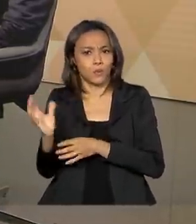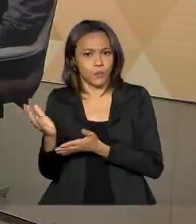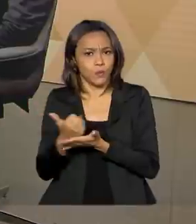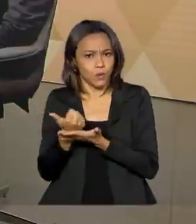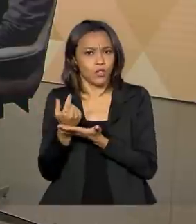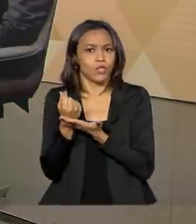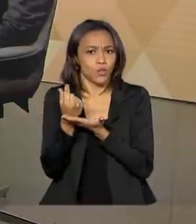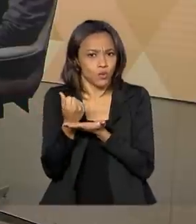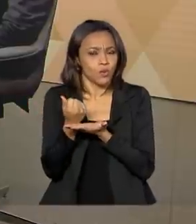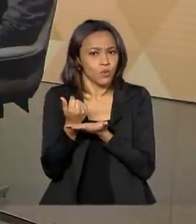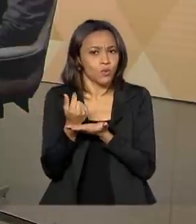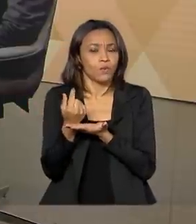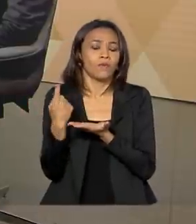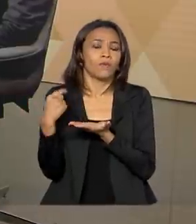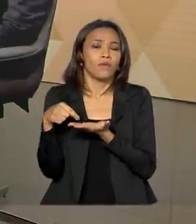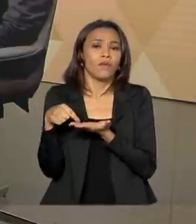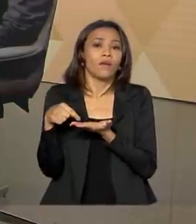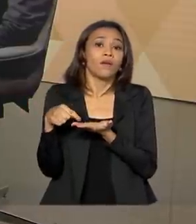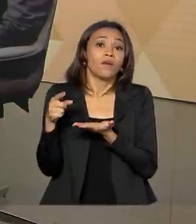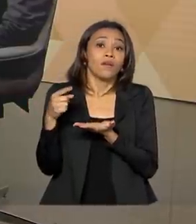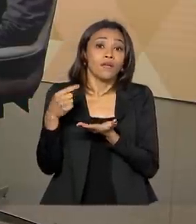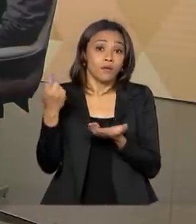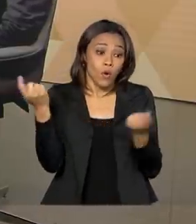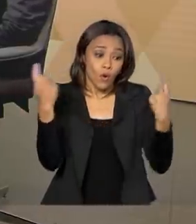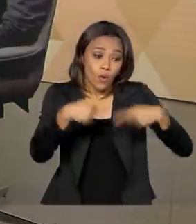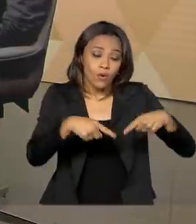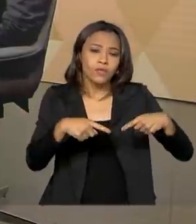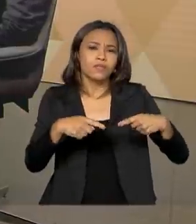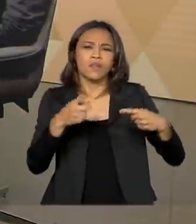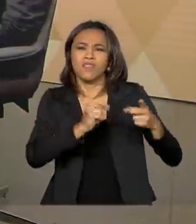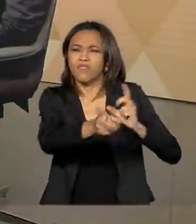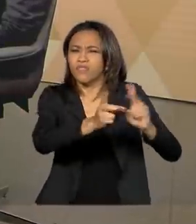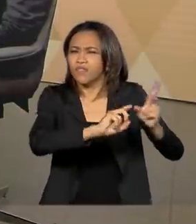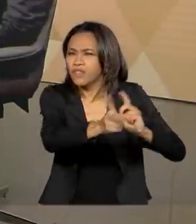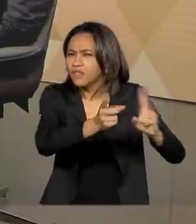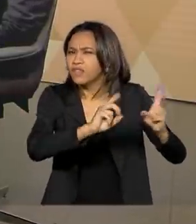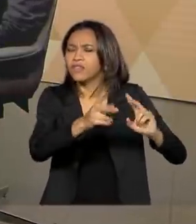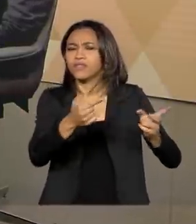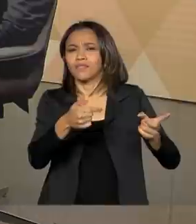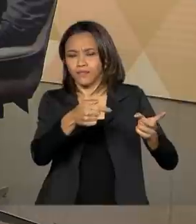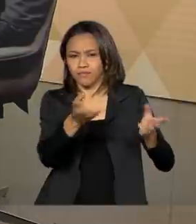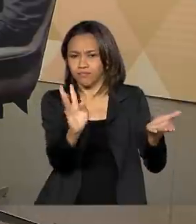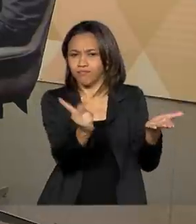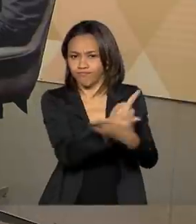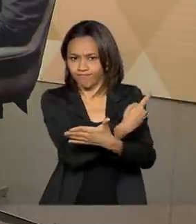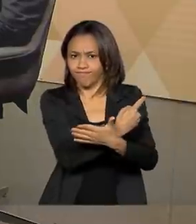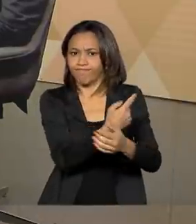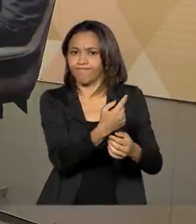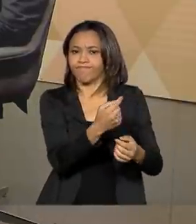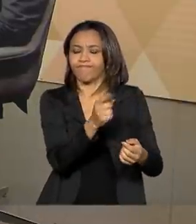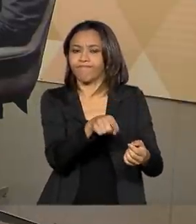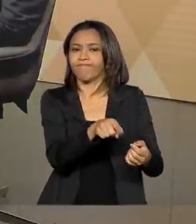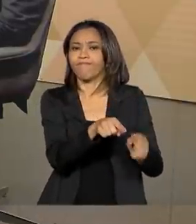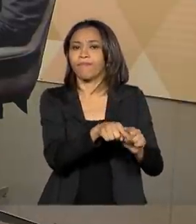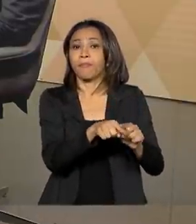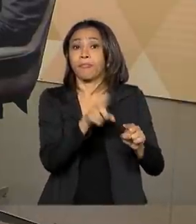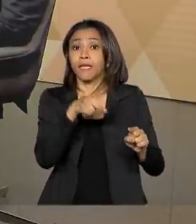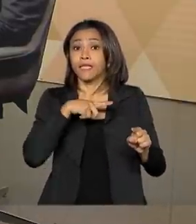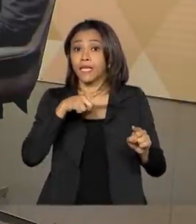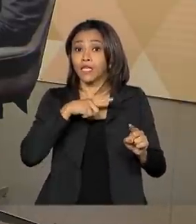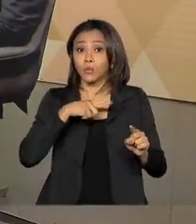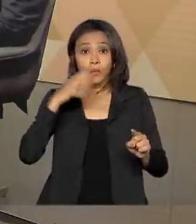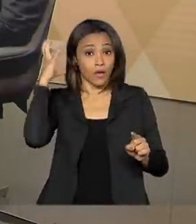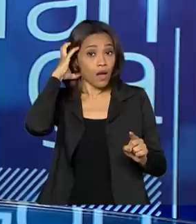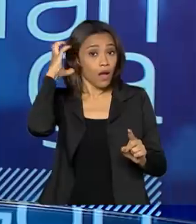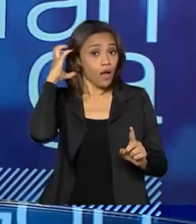no combate ao tráfico, descaminho, ao contrabando, através de um sistema de rádio